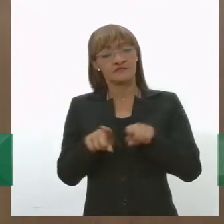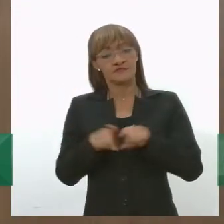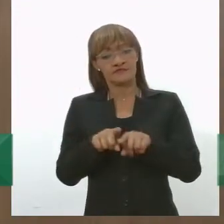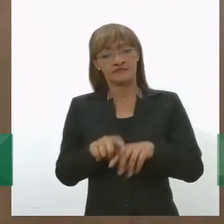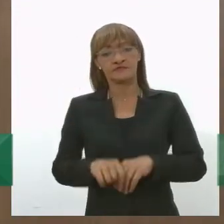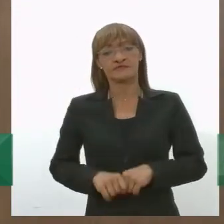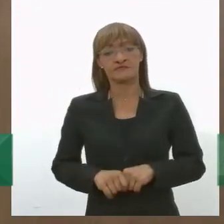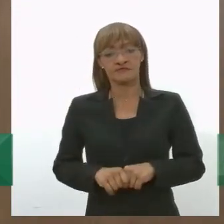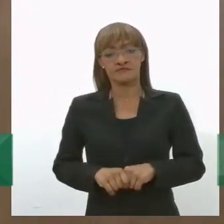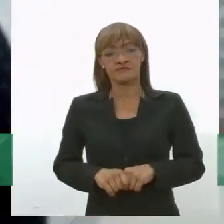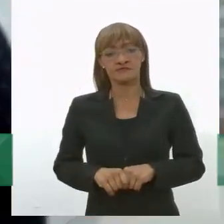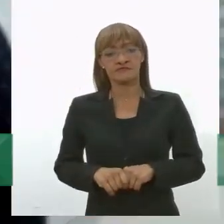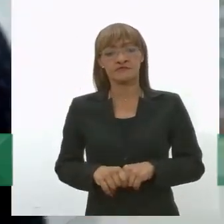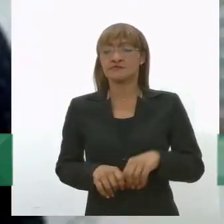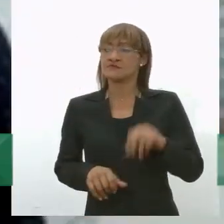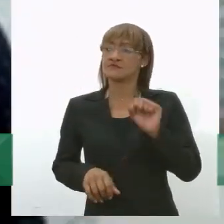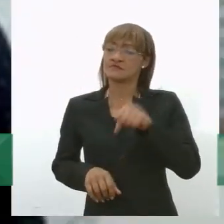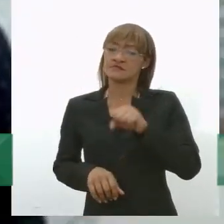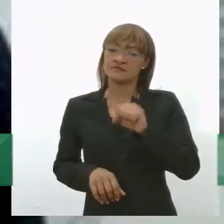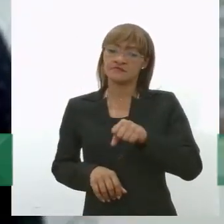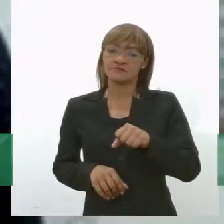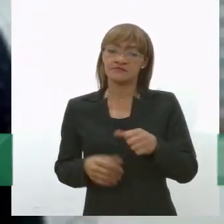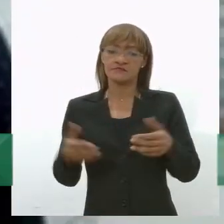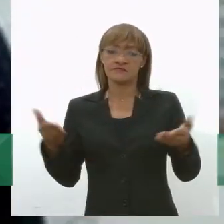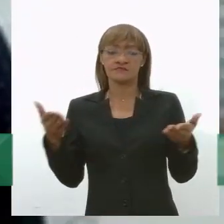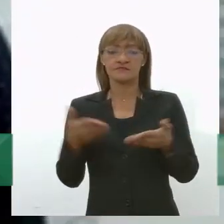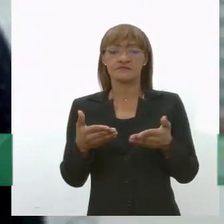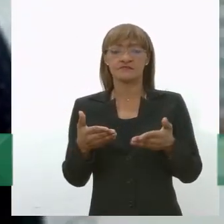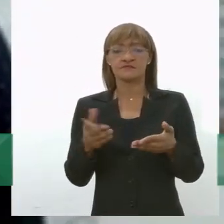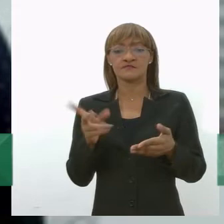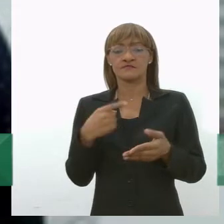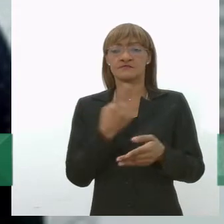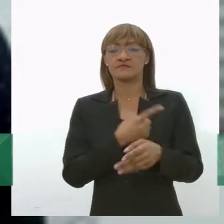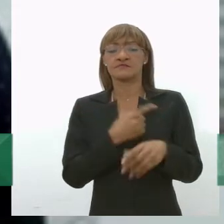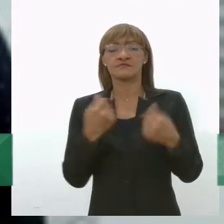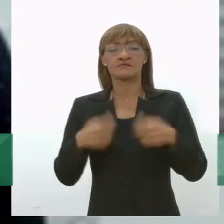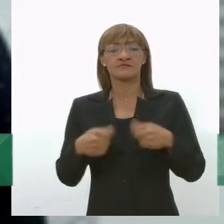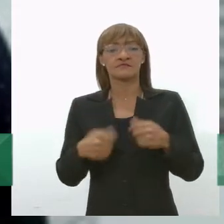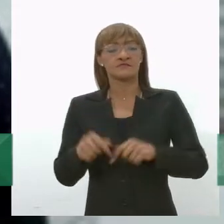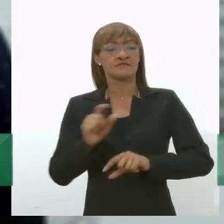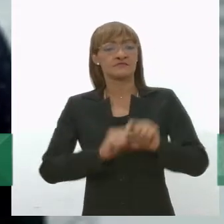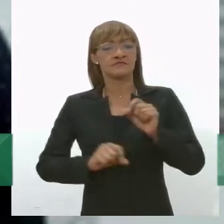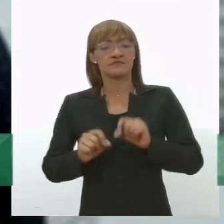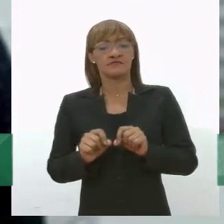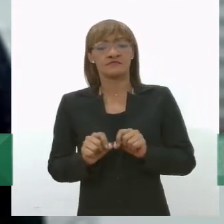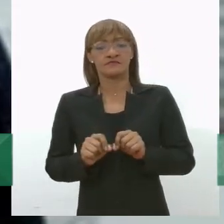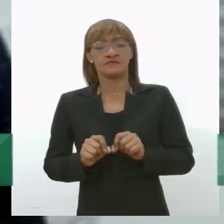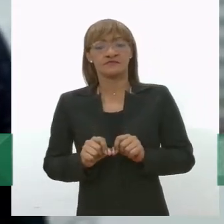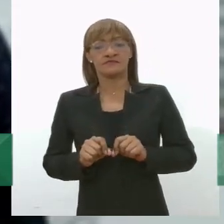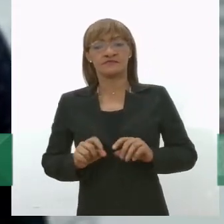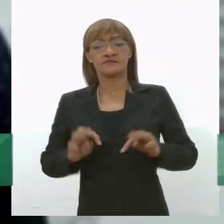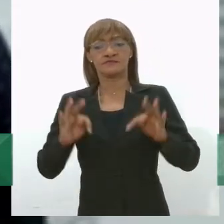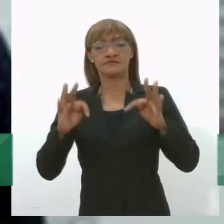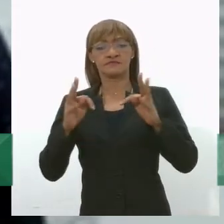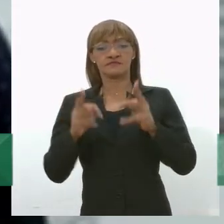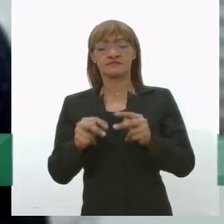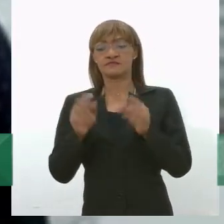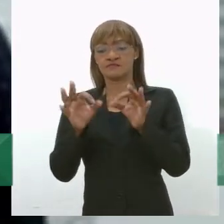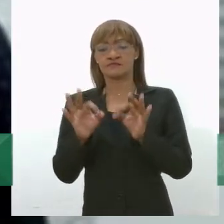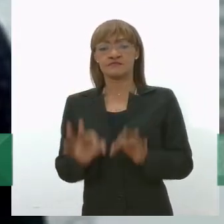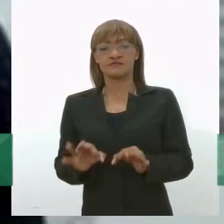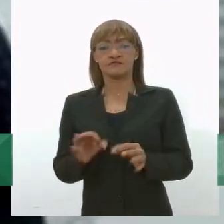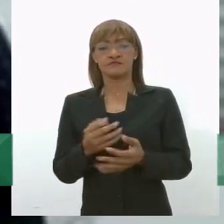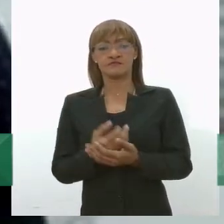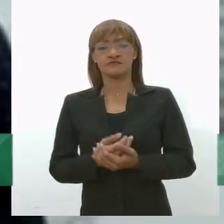Isso. Um grande fator que a gente precisa para que tudo ocorra bem e da forma mais